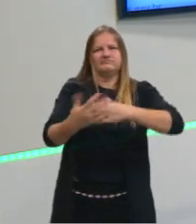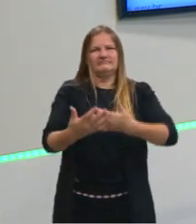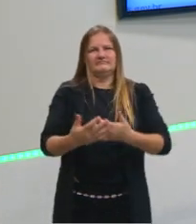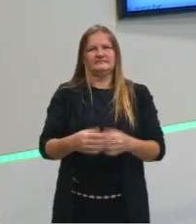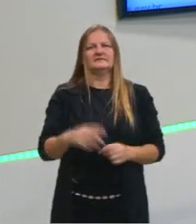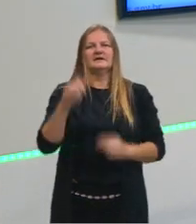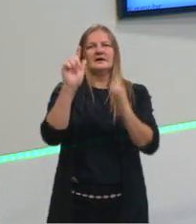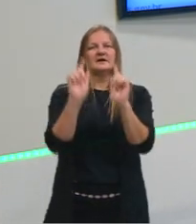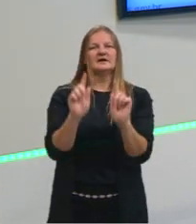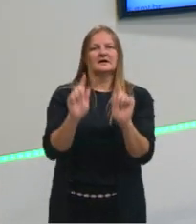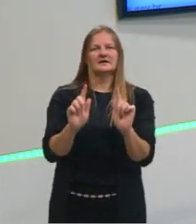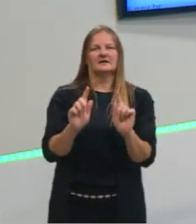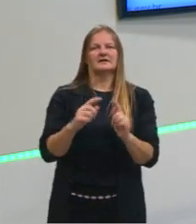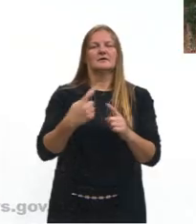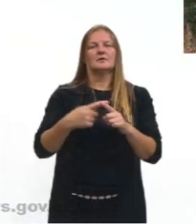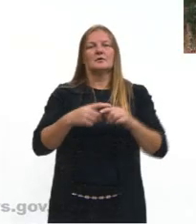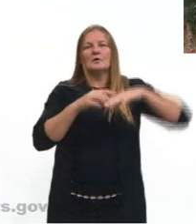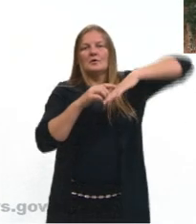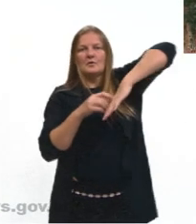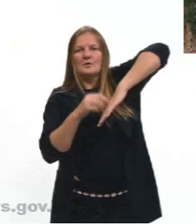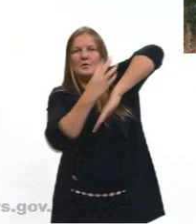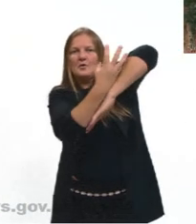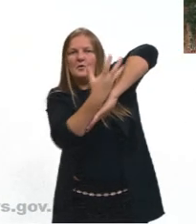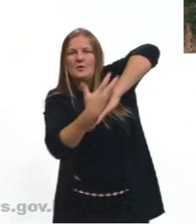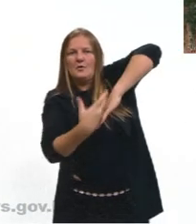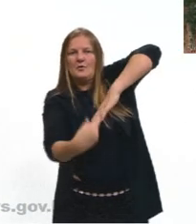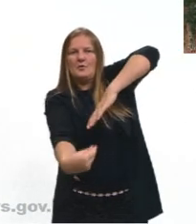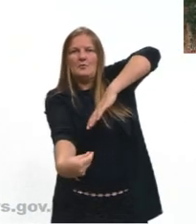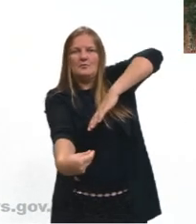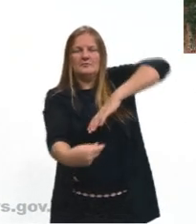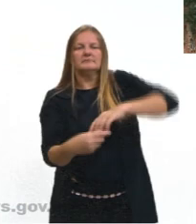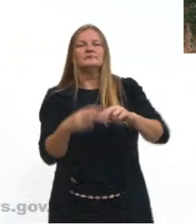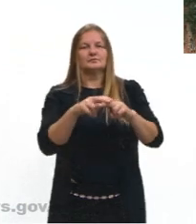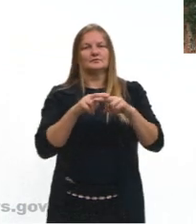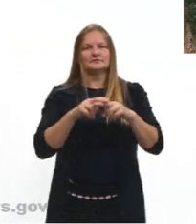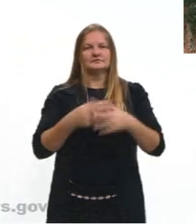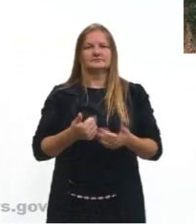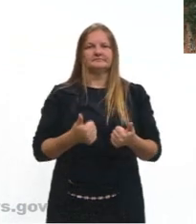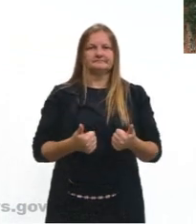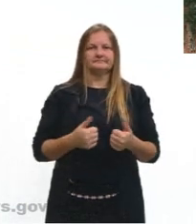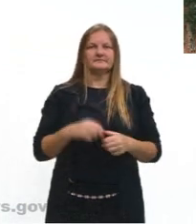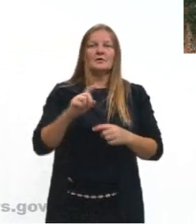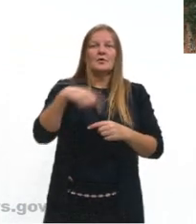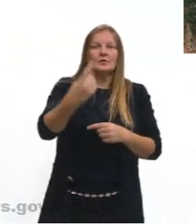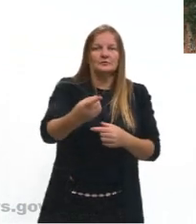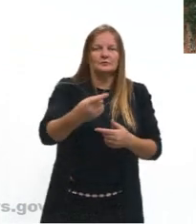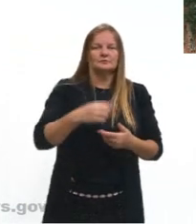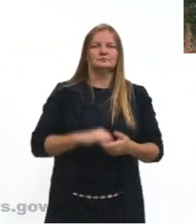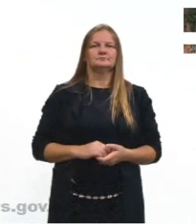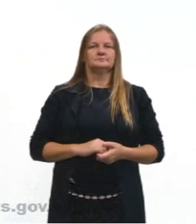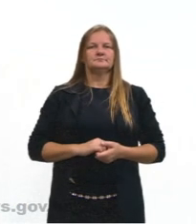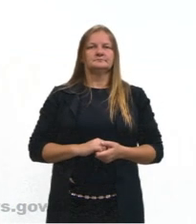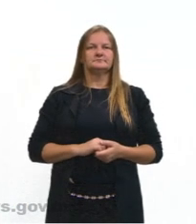Erosão gravitacional através de um declive, né, muito grande aí que nós temos. Tá, meninos e meninas, vamos passar mais uma aqui?